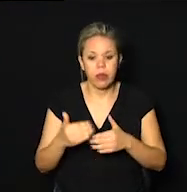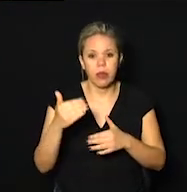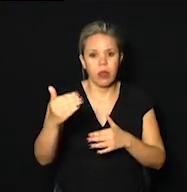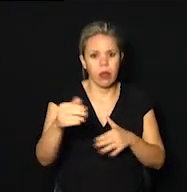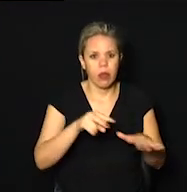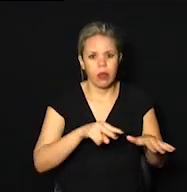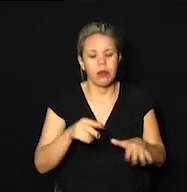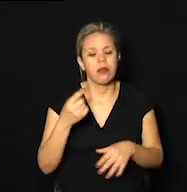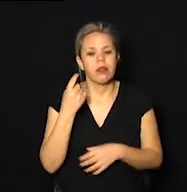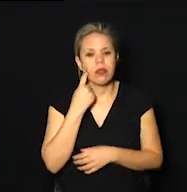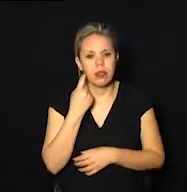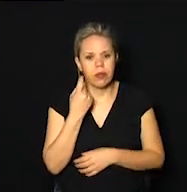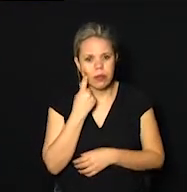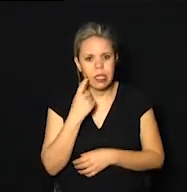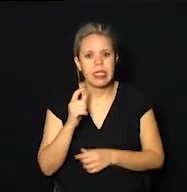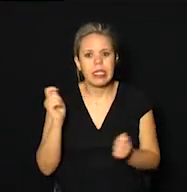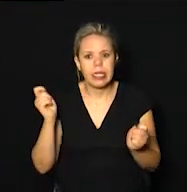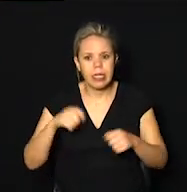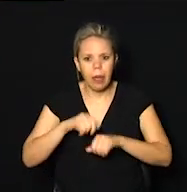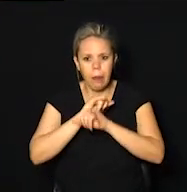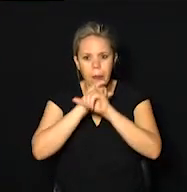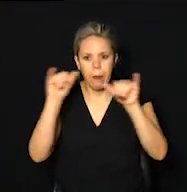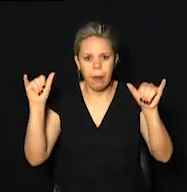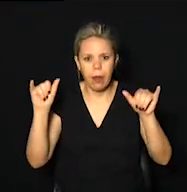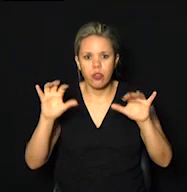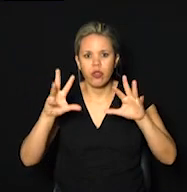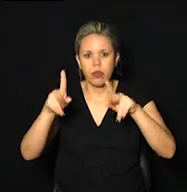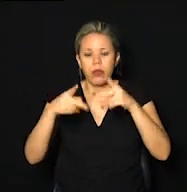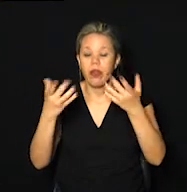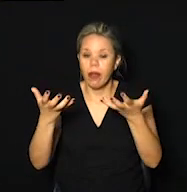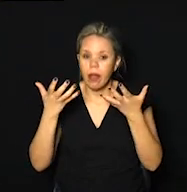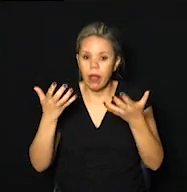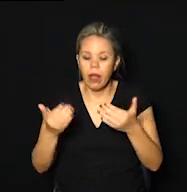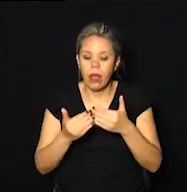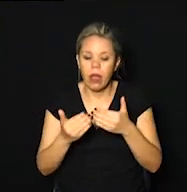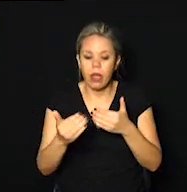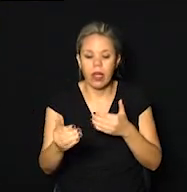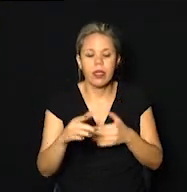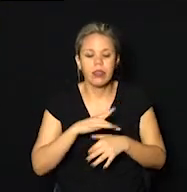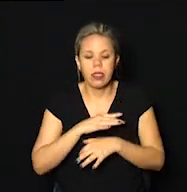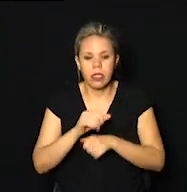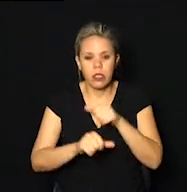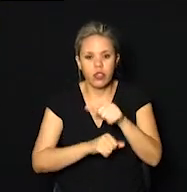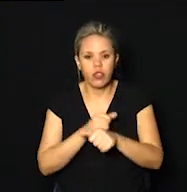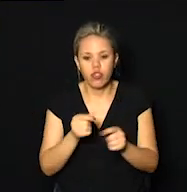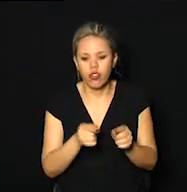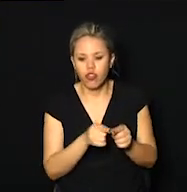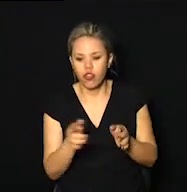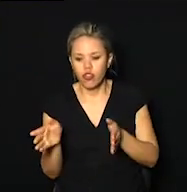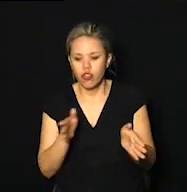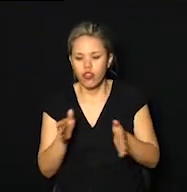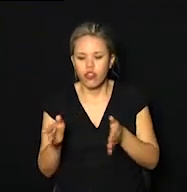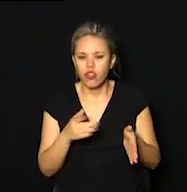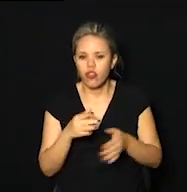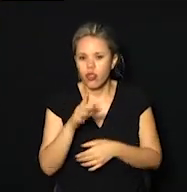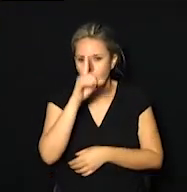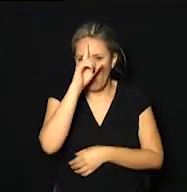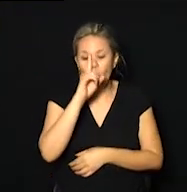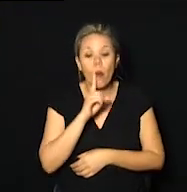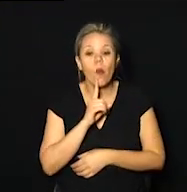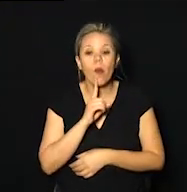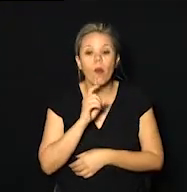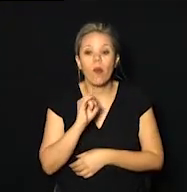sexta-feira ele dê a notícia que todo mundo quer, que a cidade passe para a fase amarela. E quando